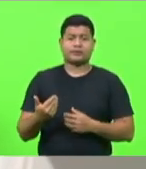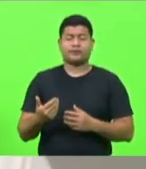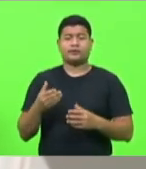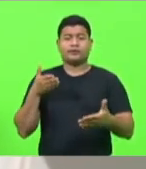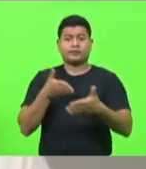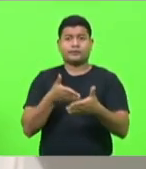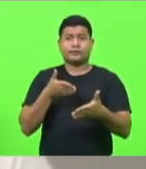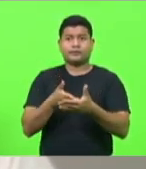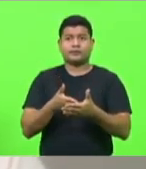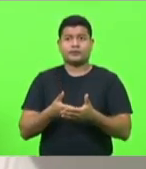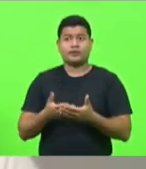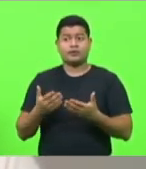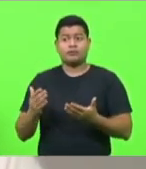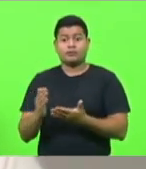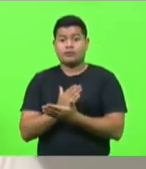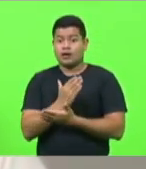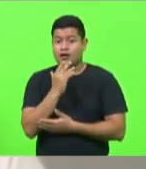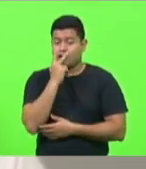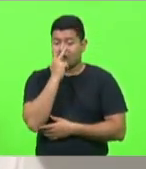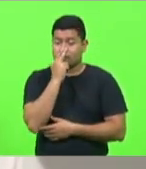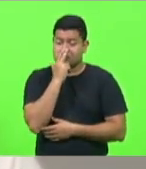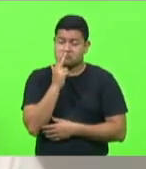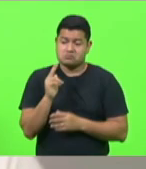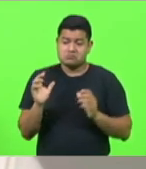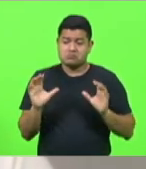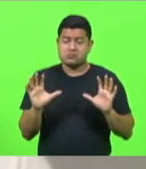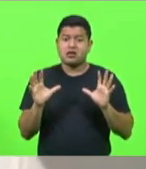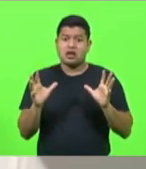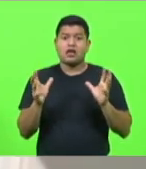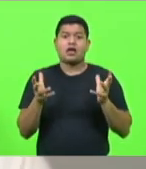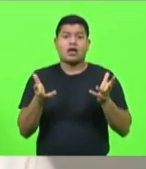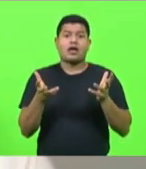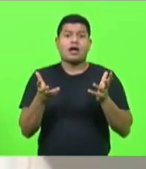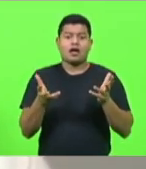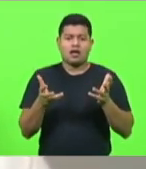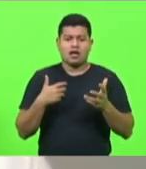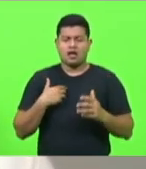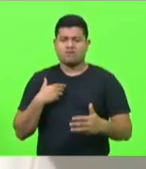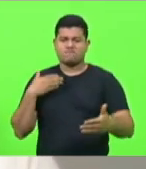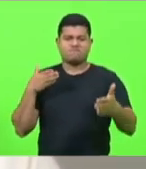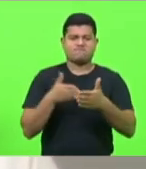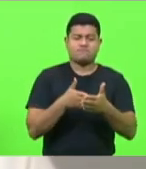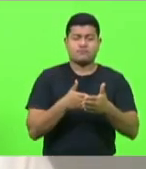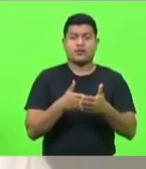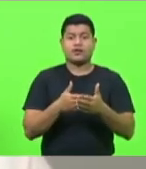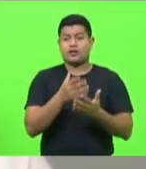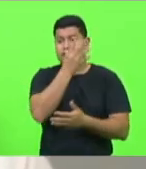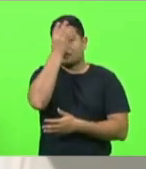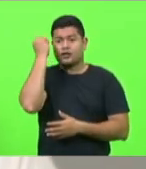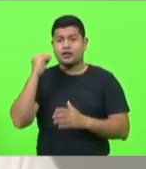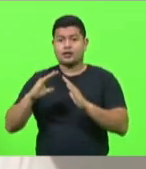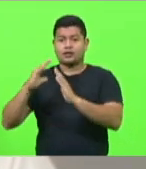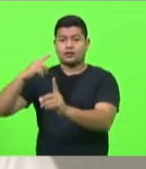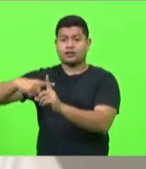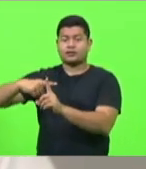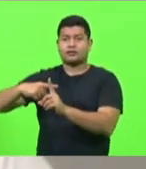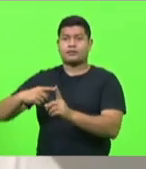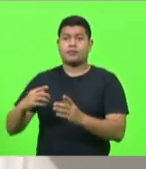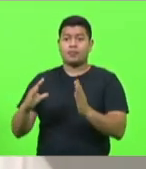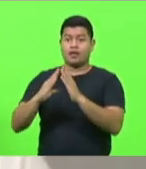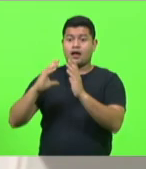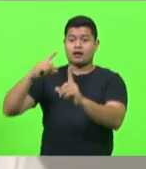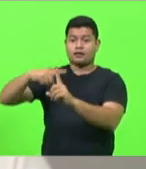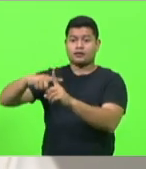intencionalmente ou não, esquecem das igrejas. Que esquecem das igrejas. A verdade é essa. As igrejas foram